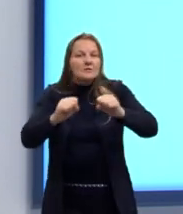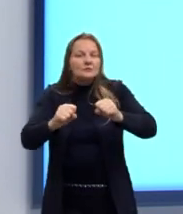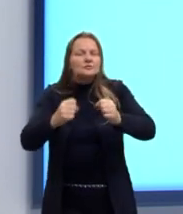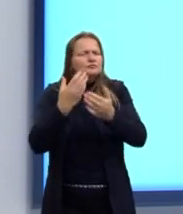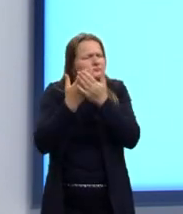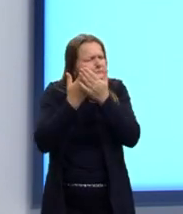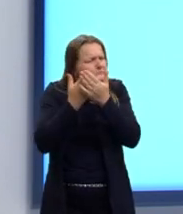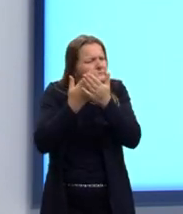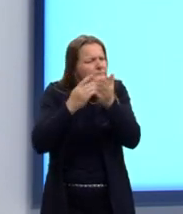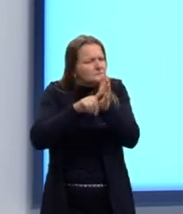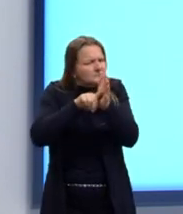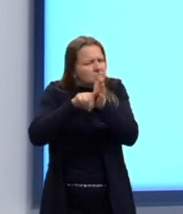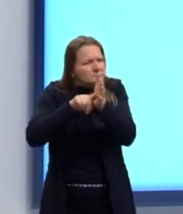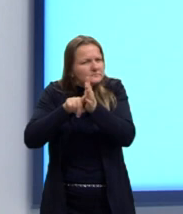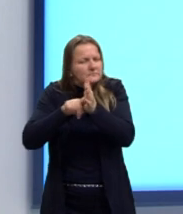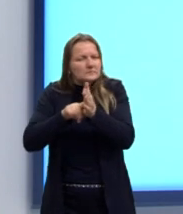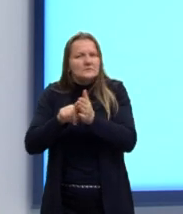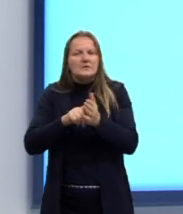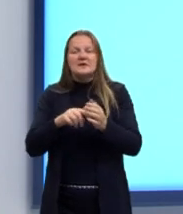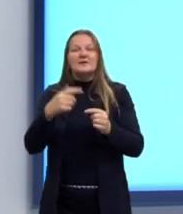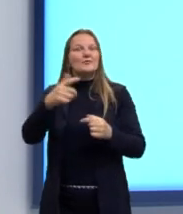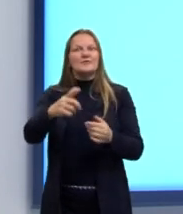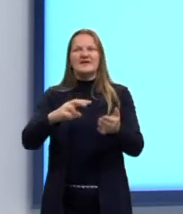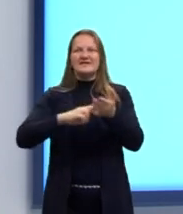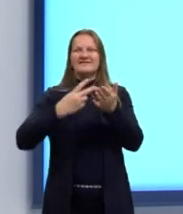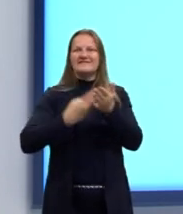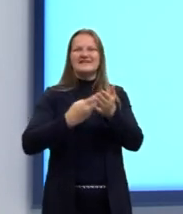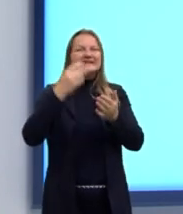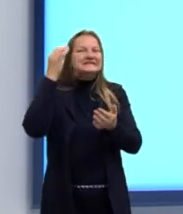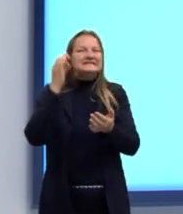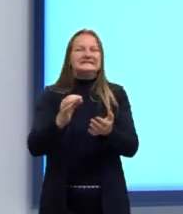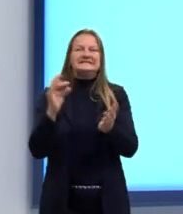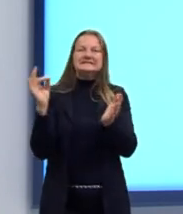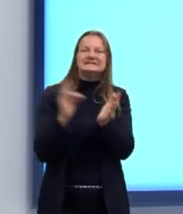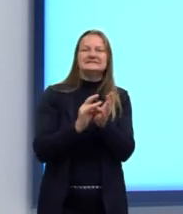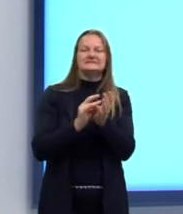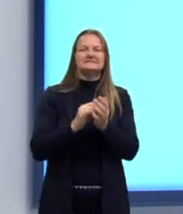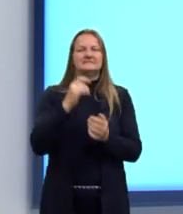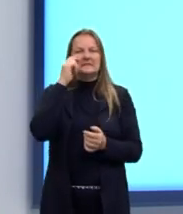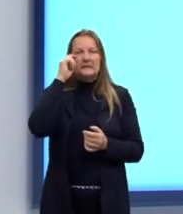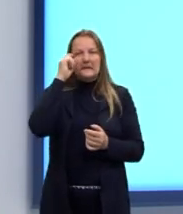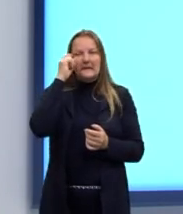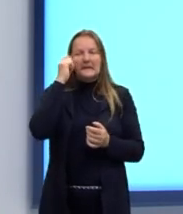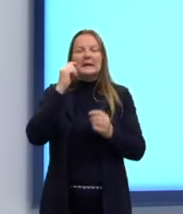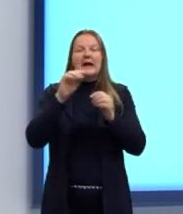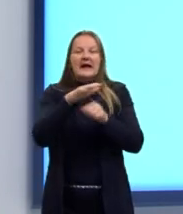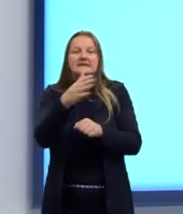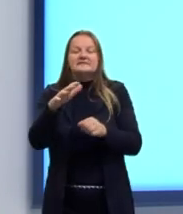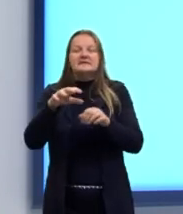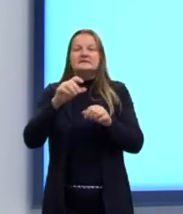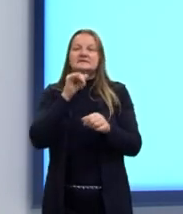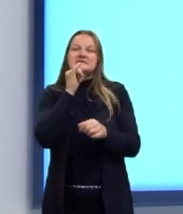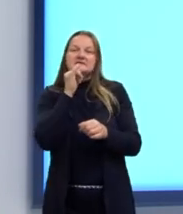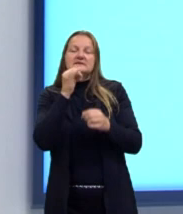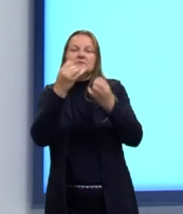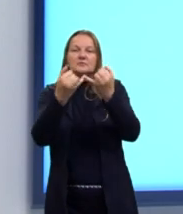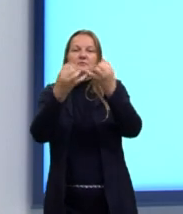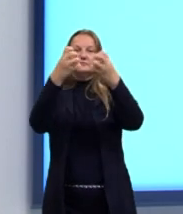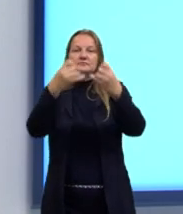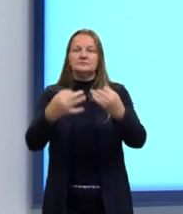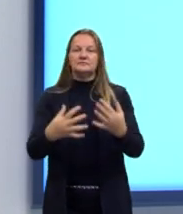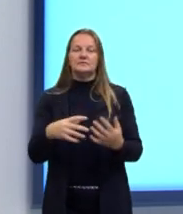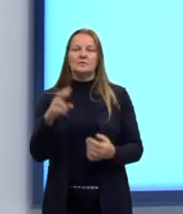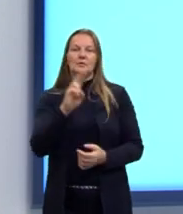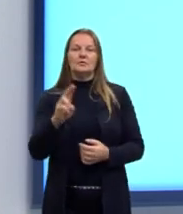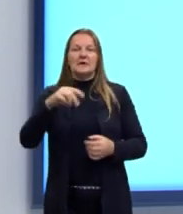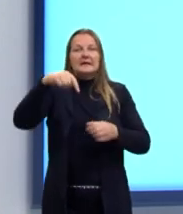destituídas de tradução. Ou seja, quando a gente pegar, por exemplo, expressões que a gente